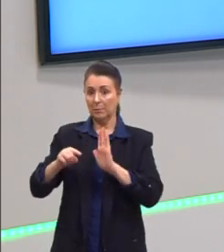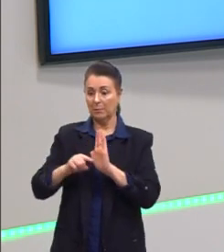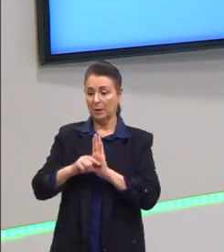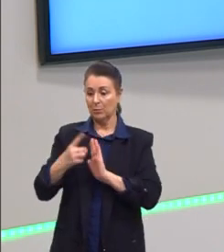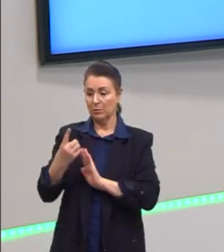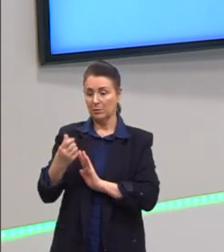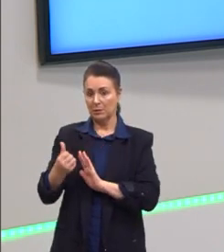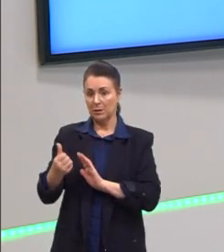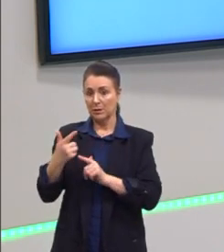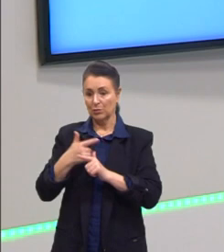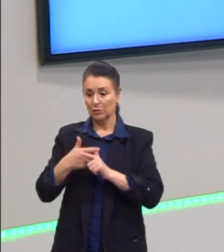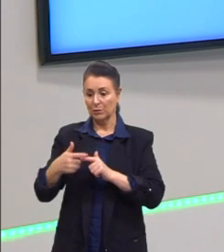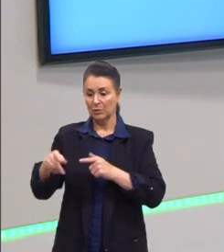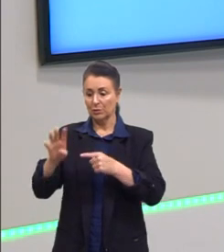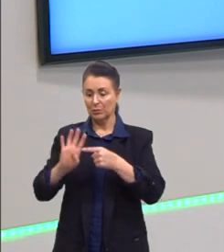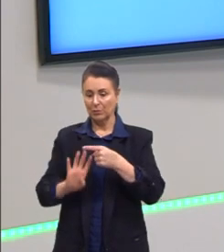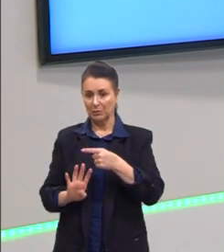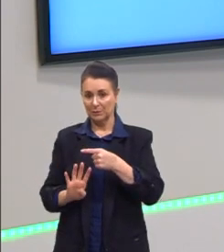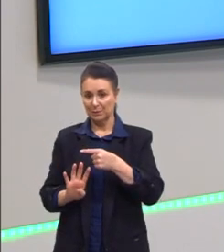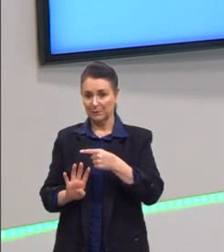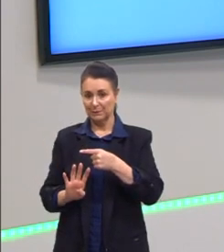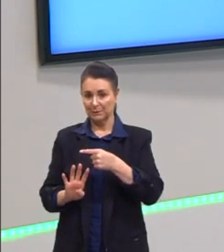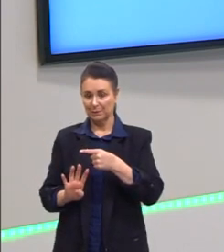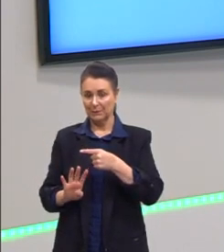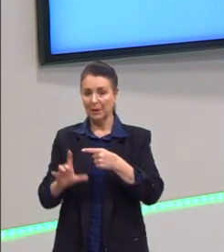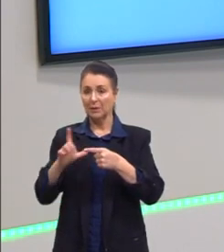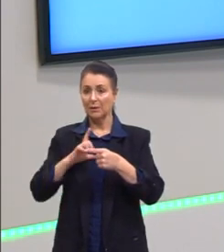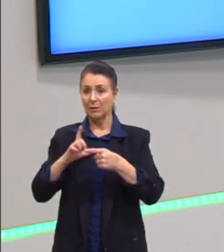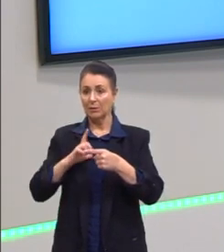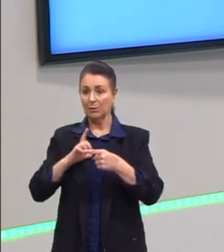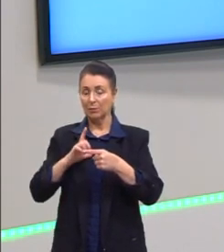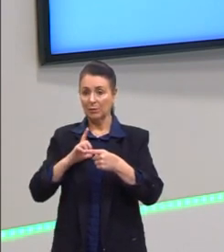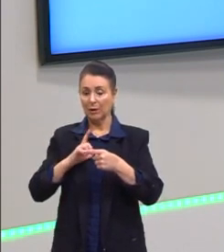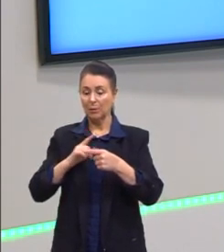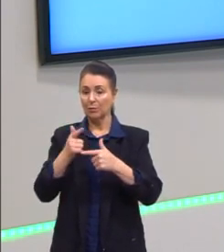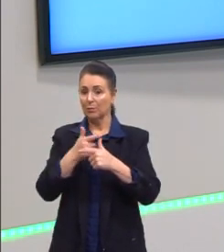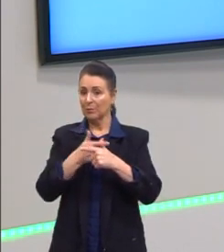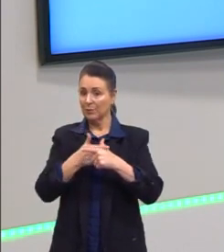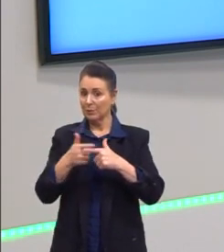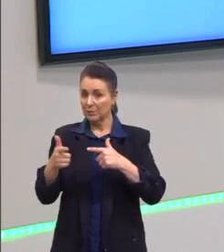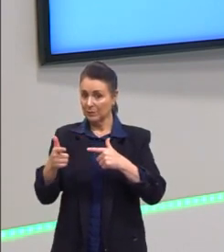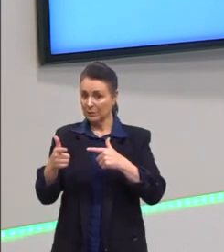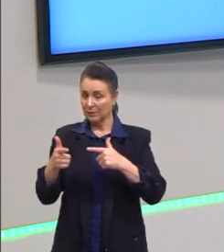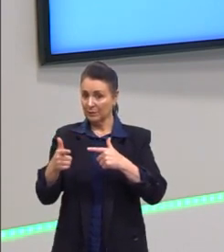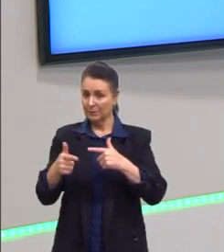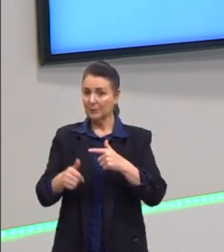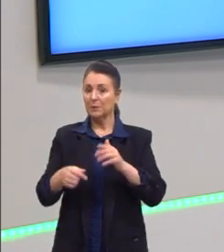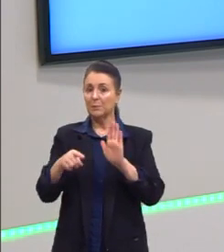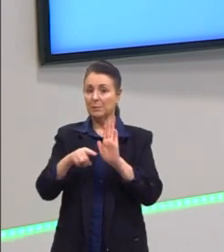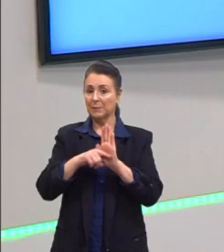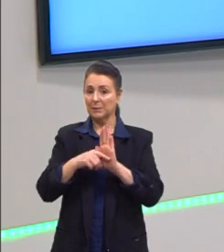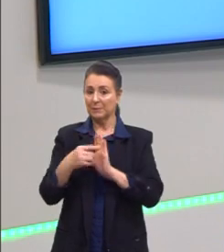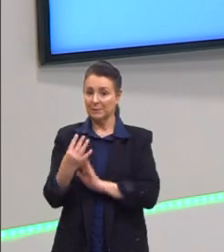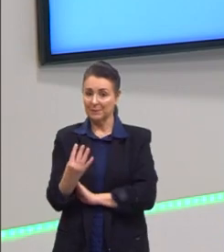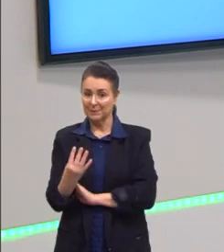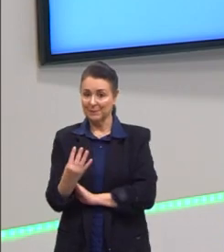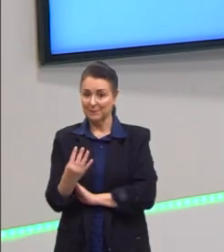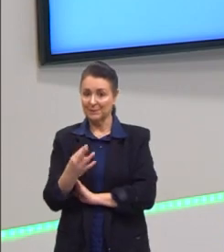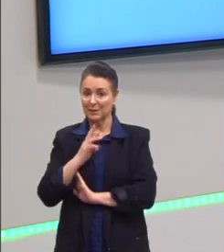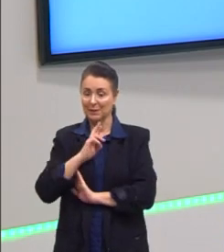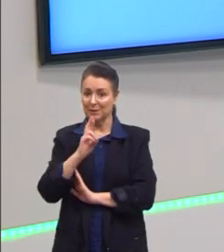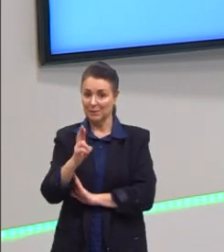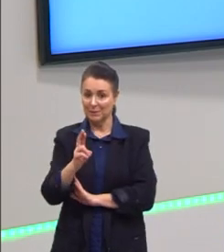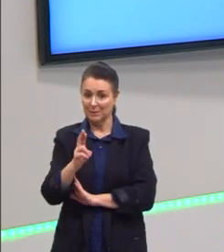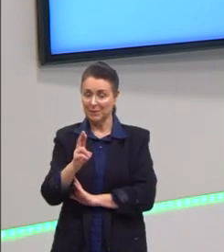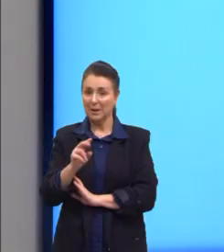dividido por 4. Também é um valor inteiro, né? Essa divisão aqui resulta em menos 4. Essa